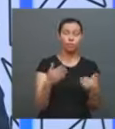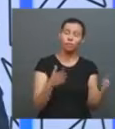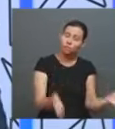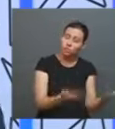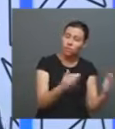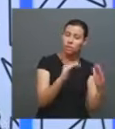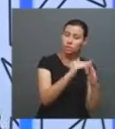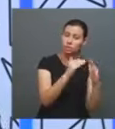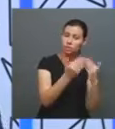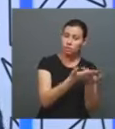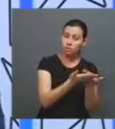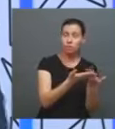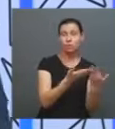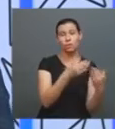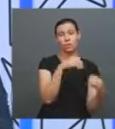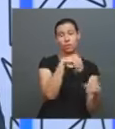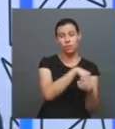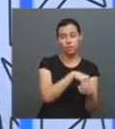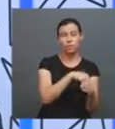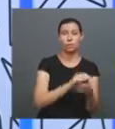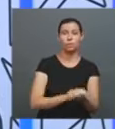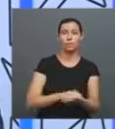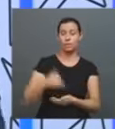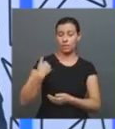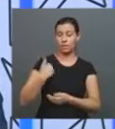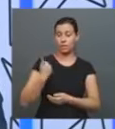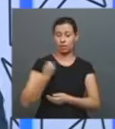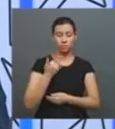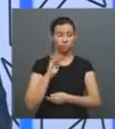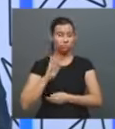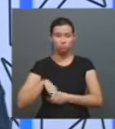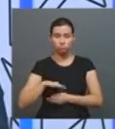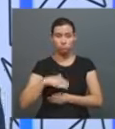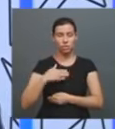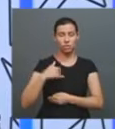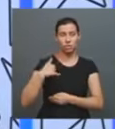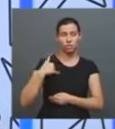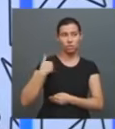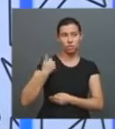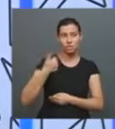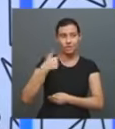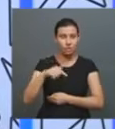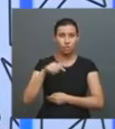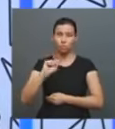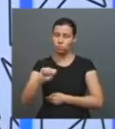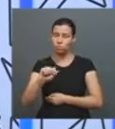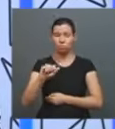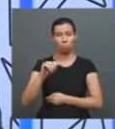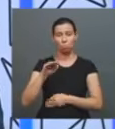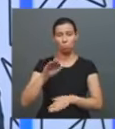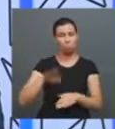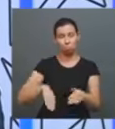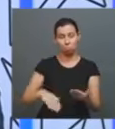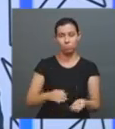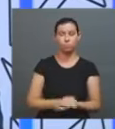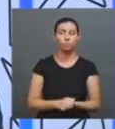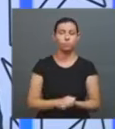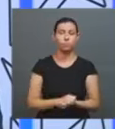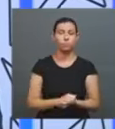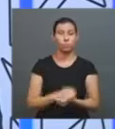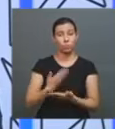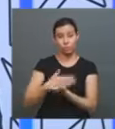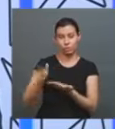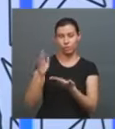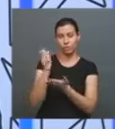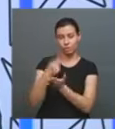na escola e já em idades menores até do que o ensino médio. Isso é algo que é muito importante. Querendo ou não, eu acho que a gente